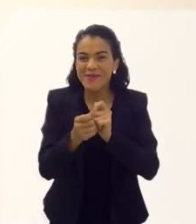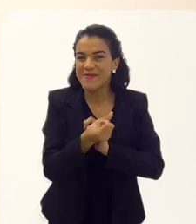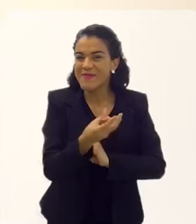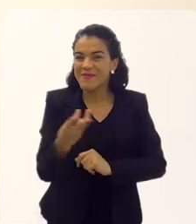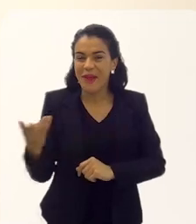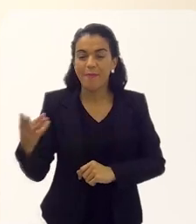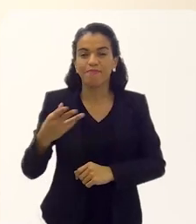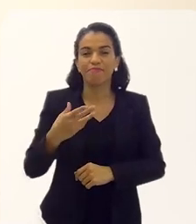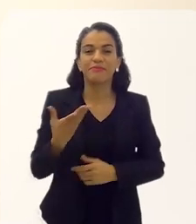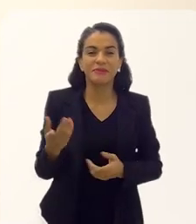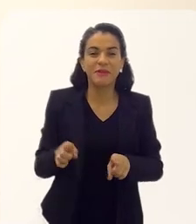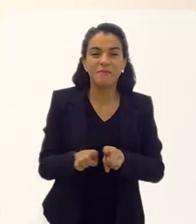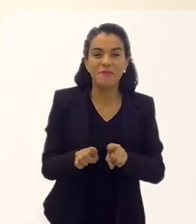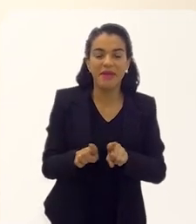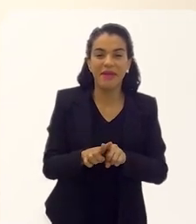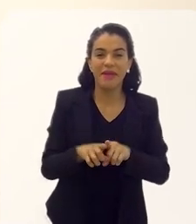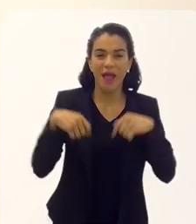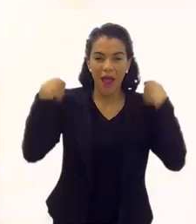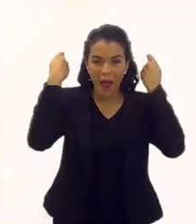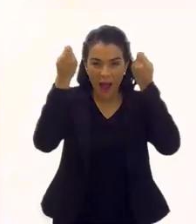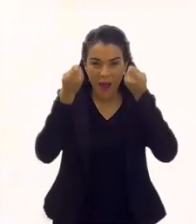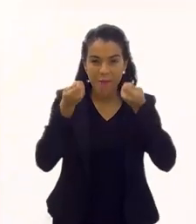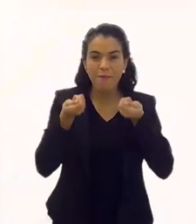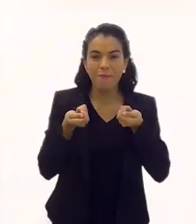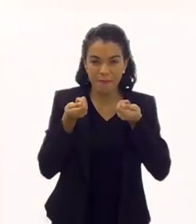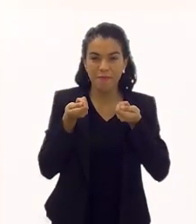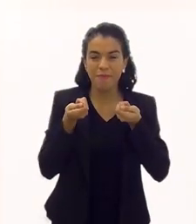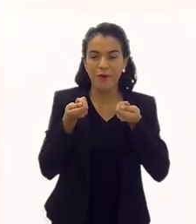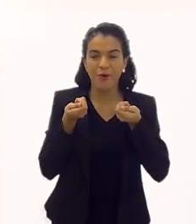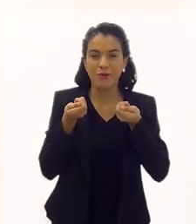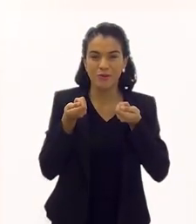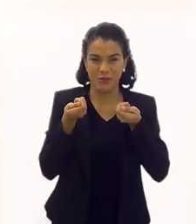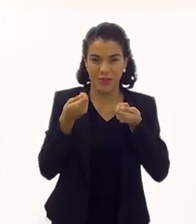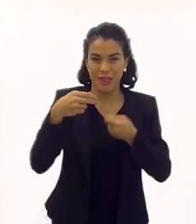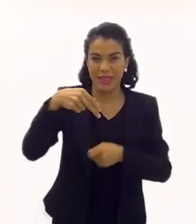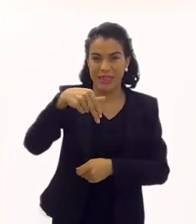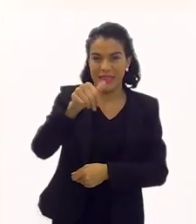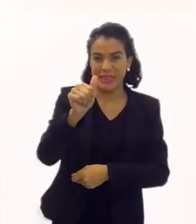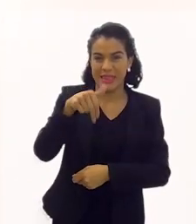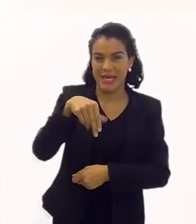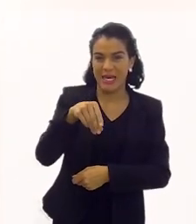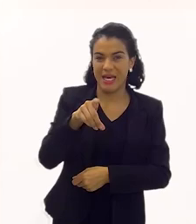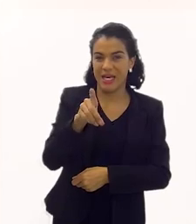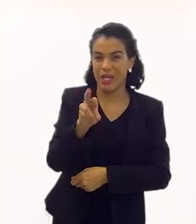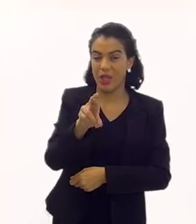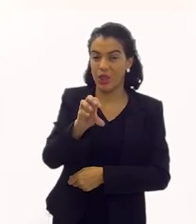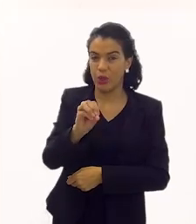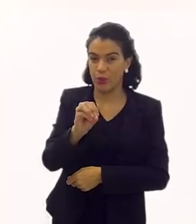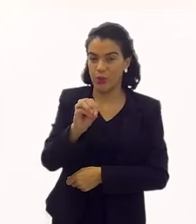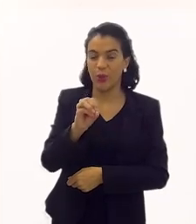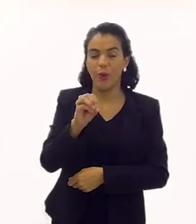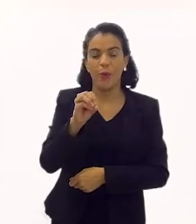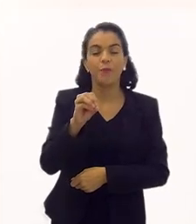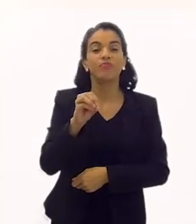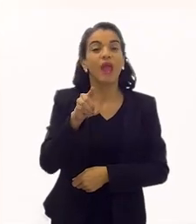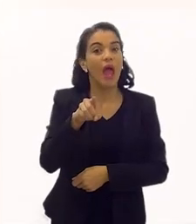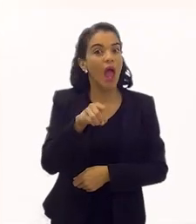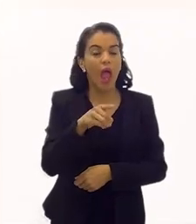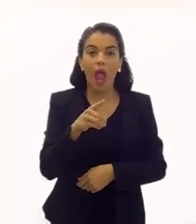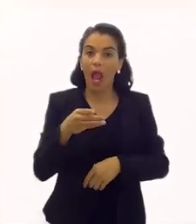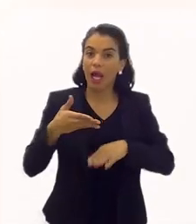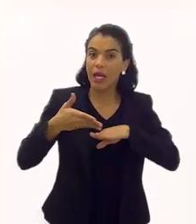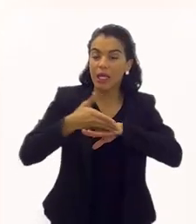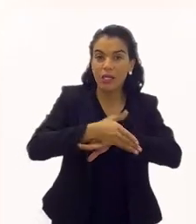entrevistamos aqui a Veneranda Monja Nandro e ela foi uma